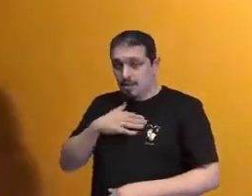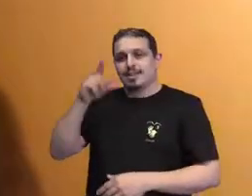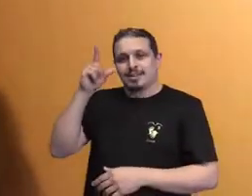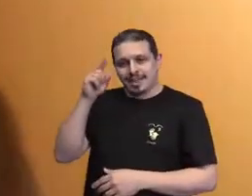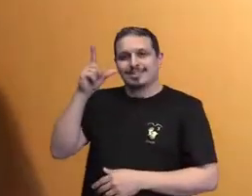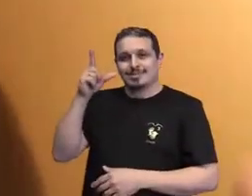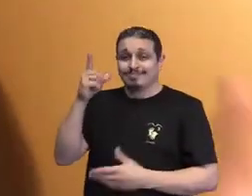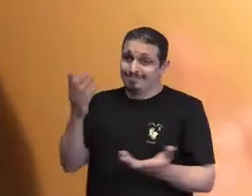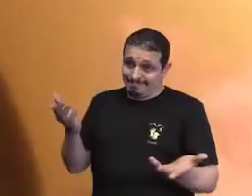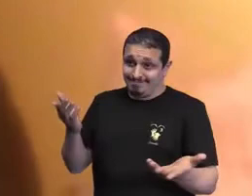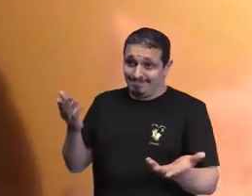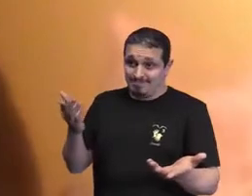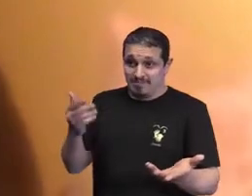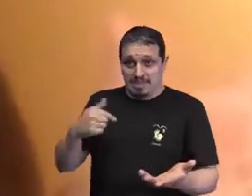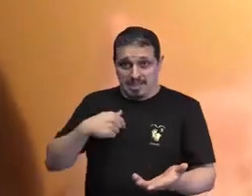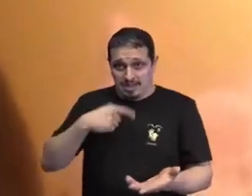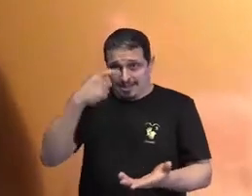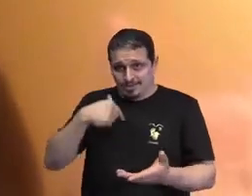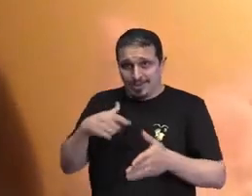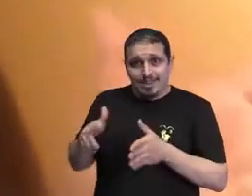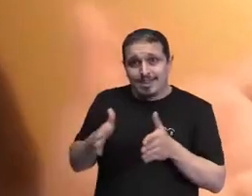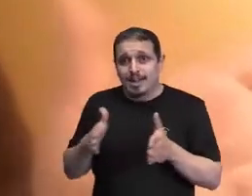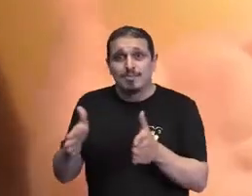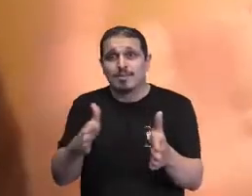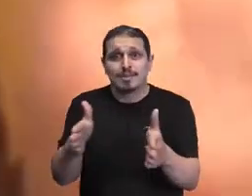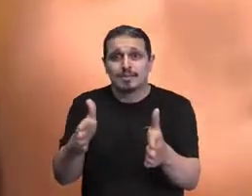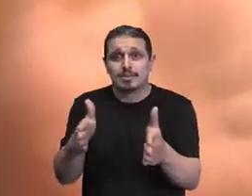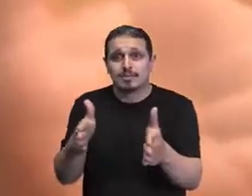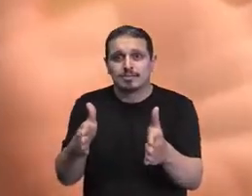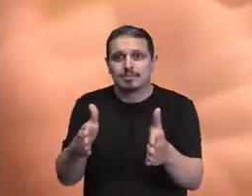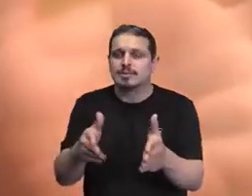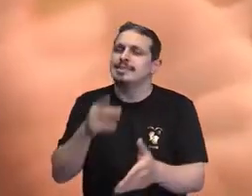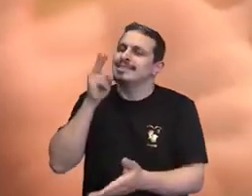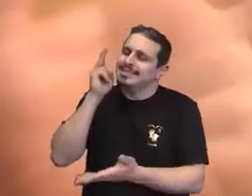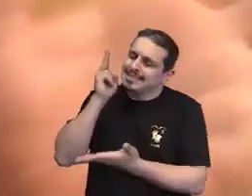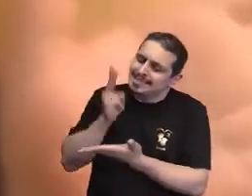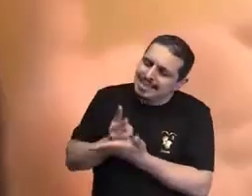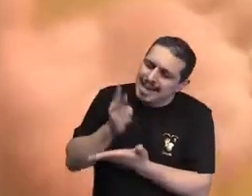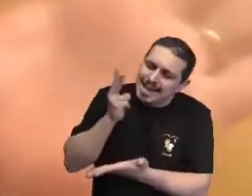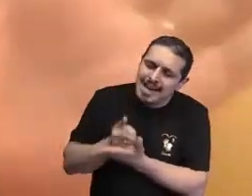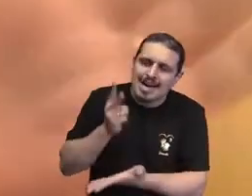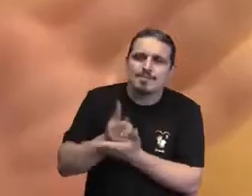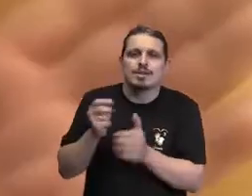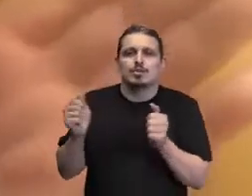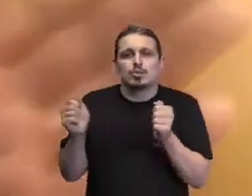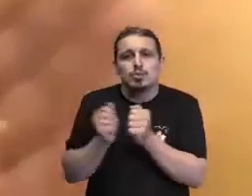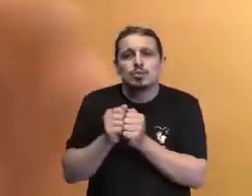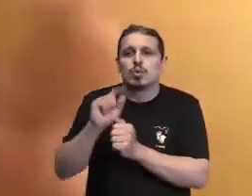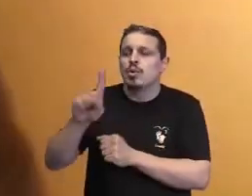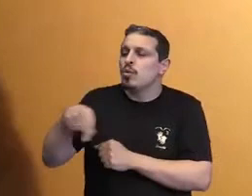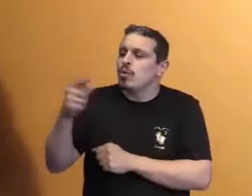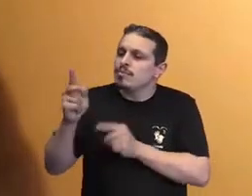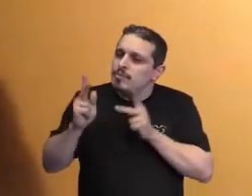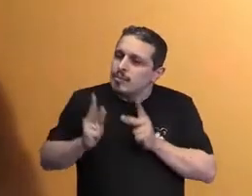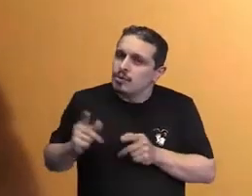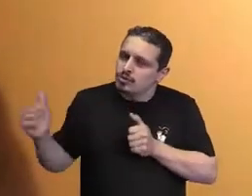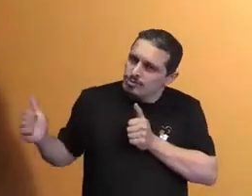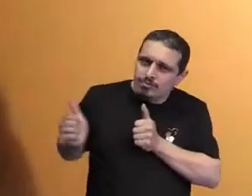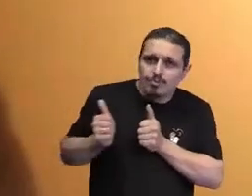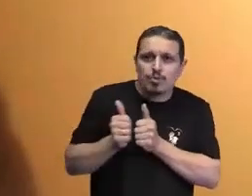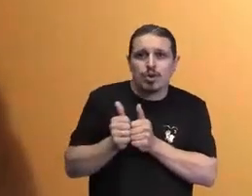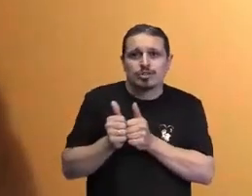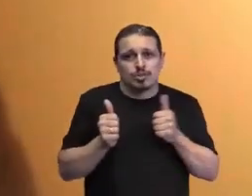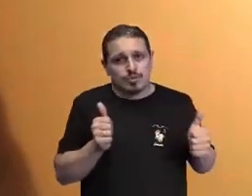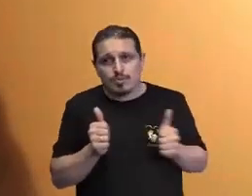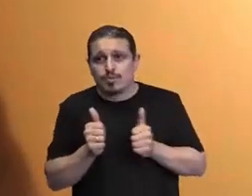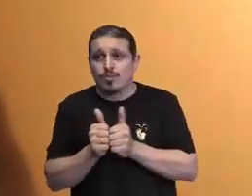sigamos nessa direção. É preciso que a gente tenha conosco as outras pessoas. As pessoas que precisam também da